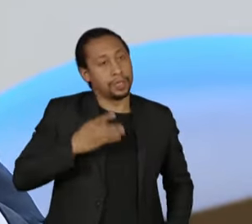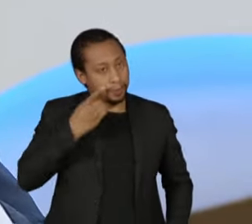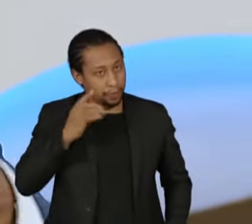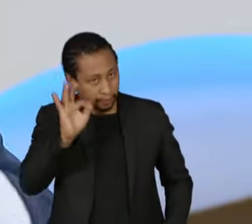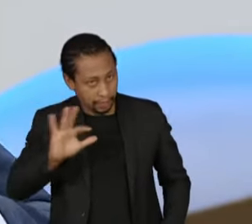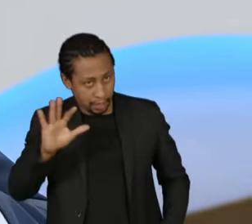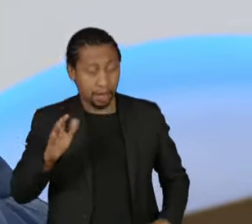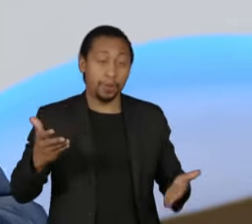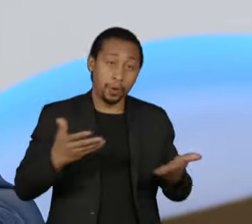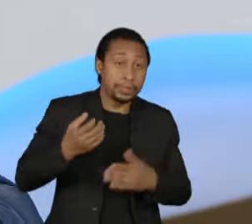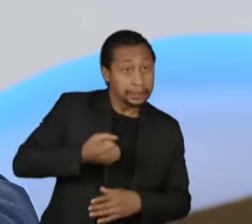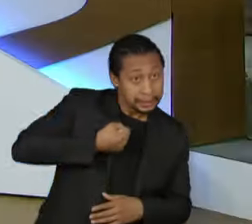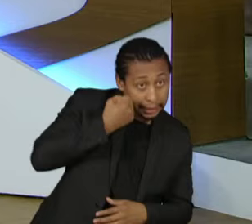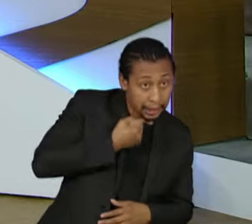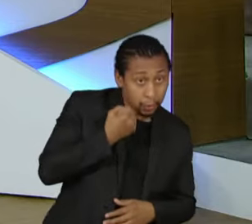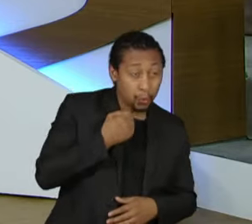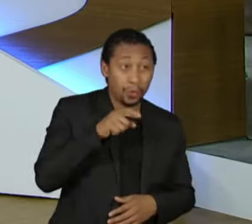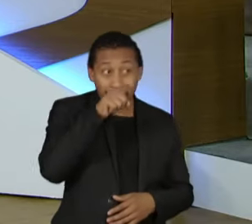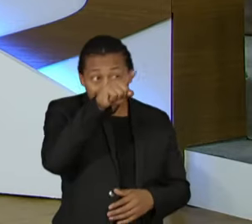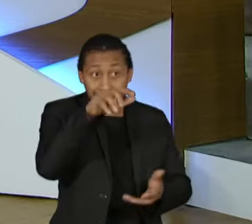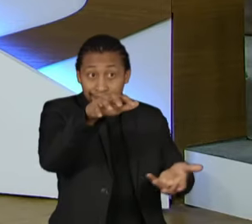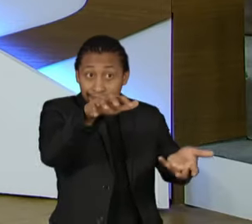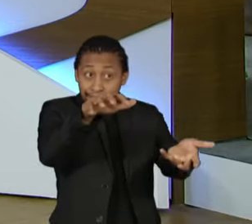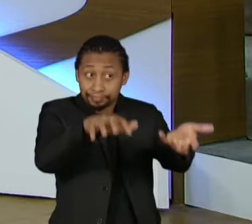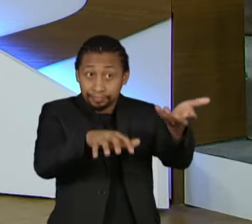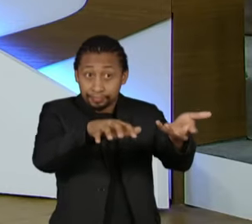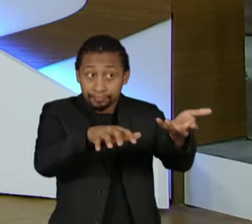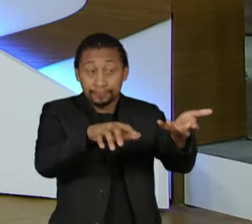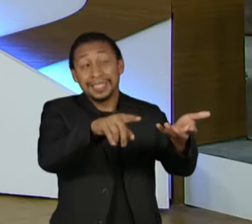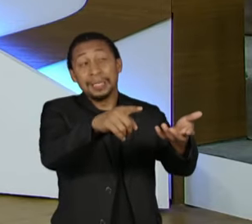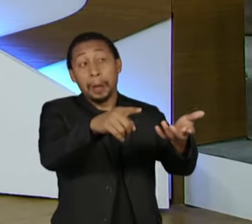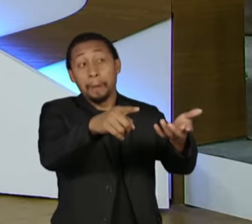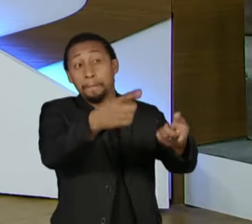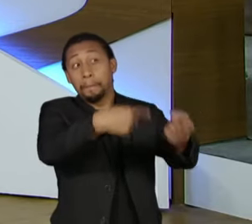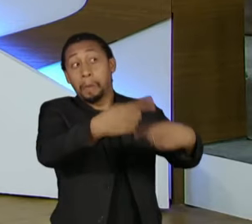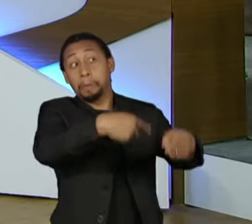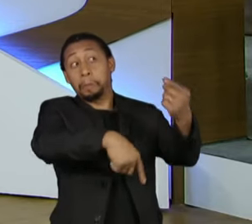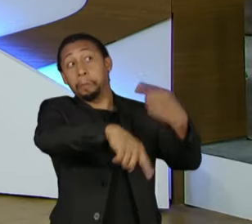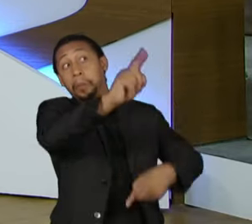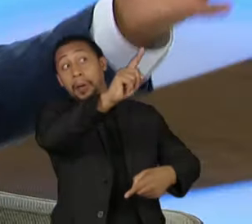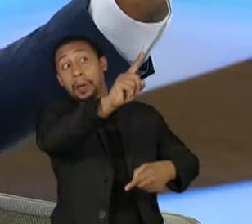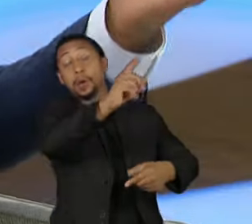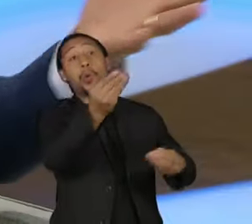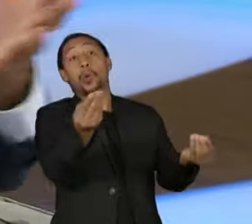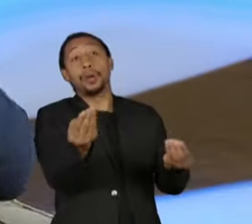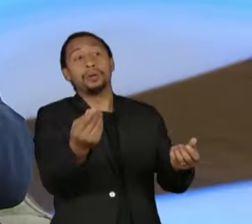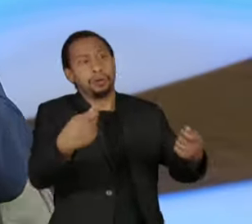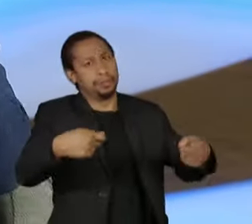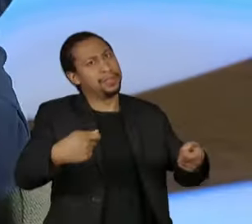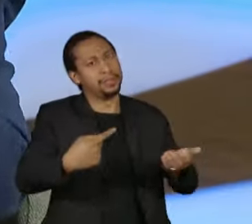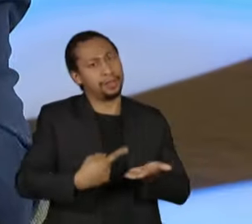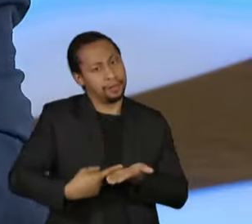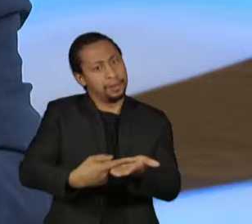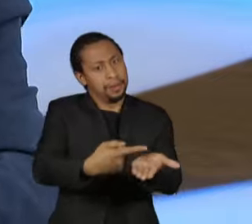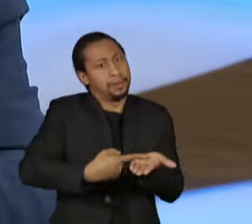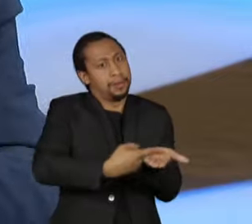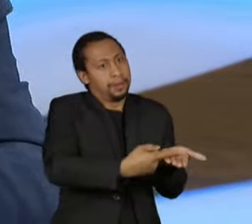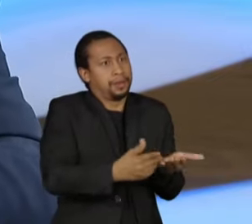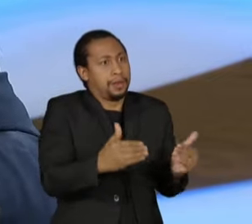Não tem nada naquela casa lá que prospere se não for com entendimento. Vocês que acompanham também como